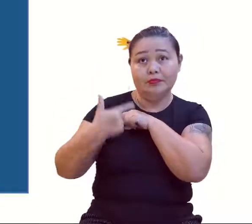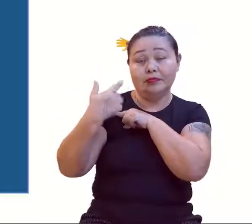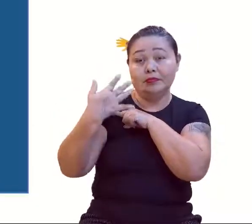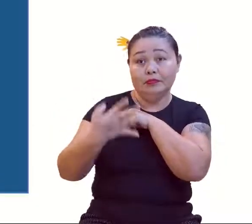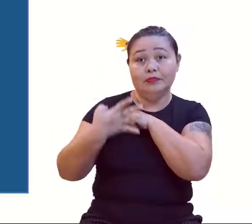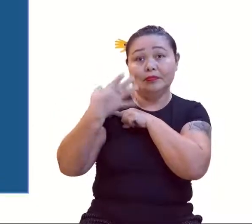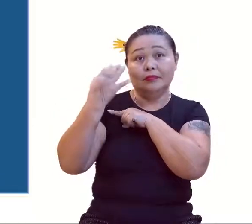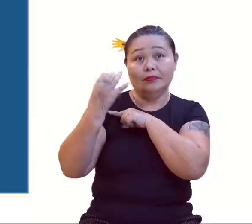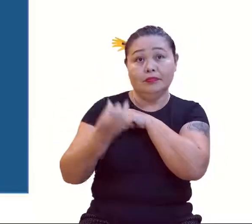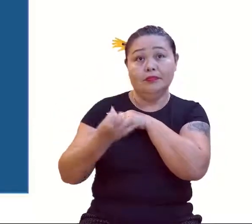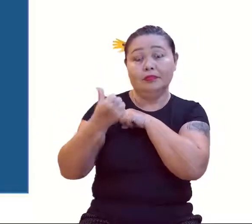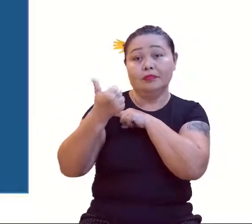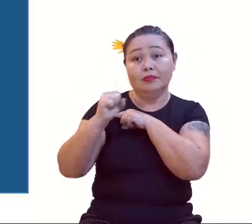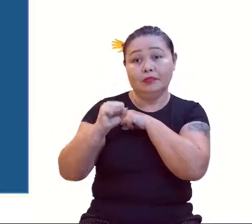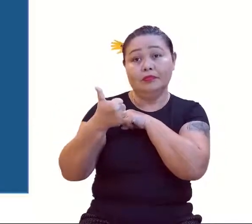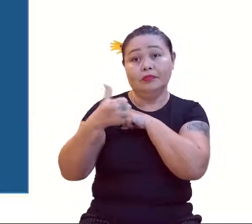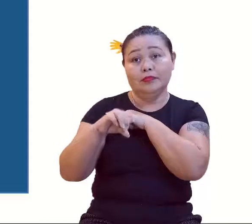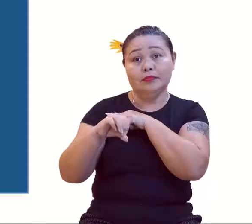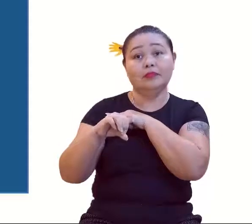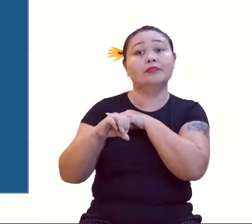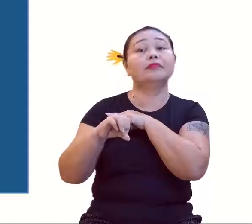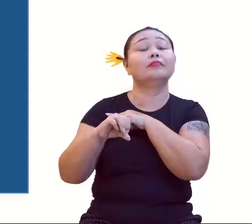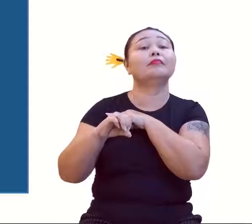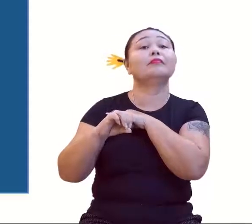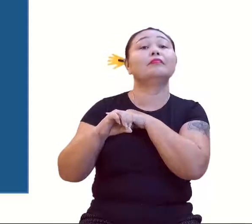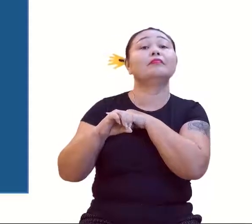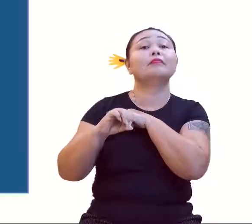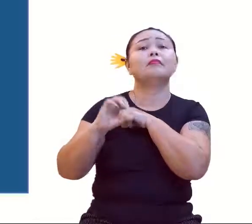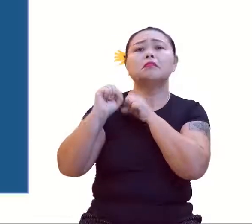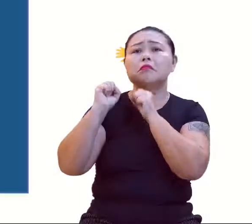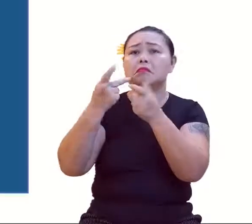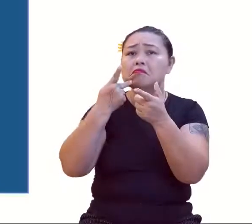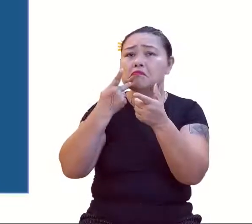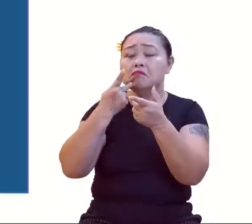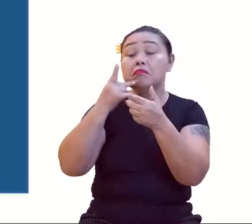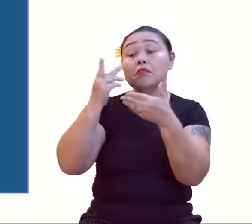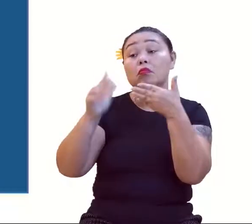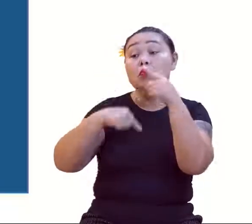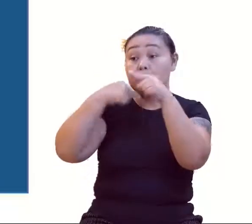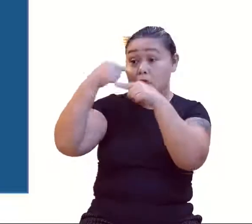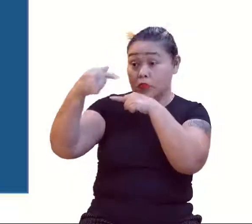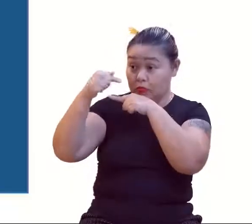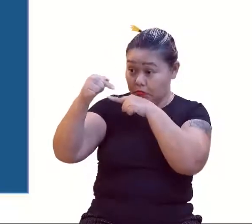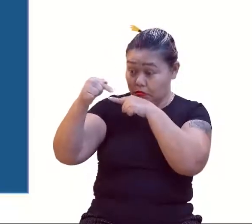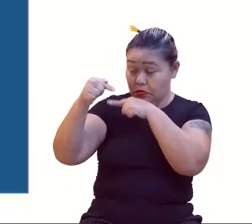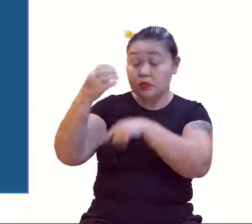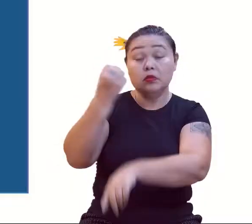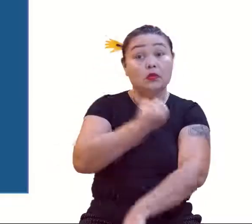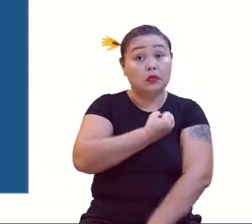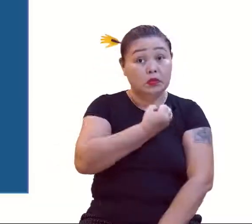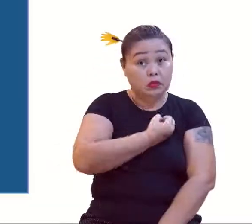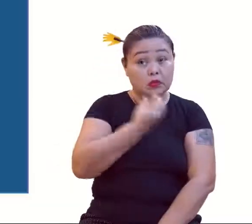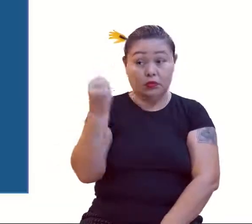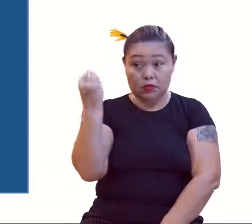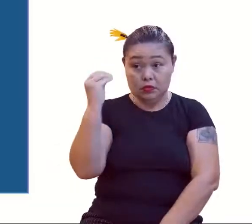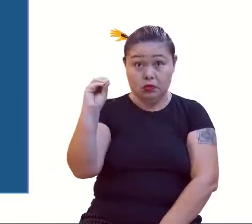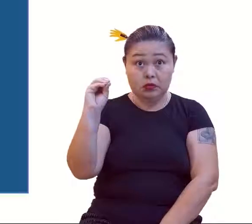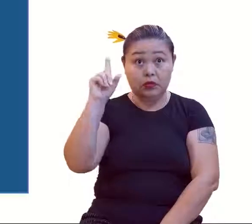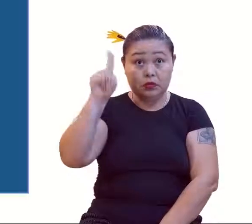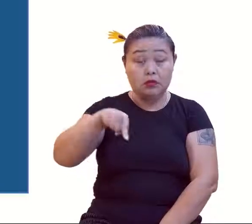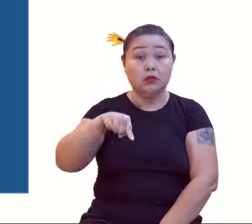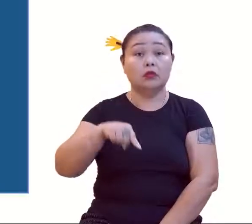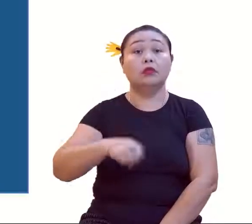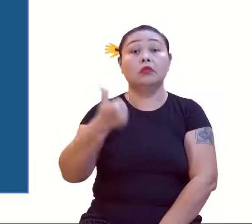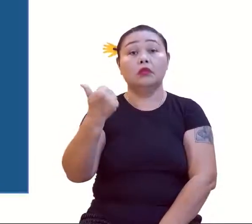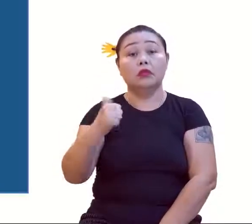4, 6, 8, 10... Podemos afirmar que o sétimo termo da sequência é...